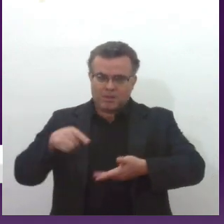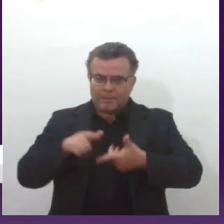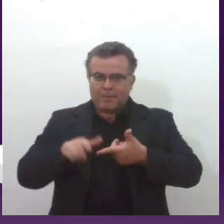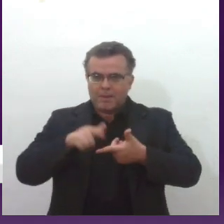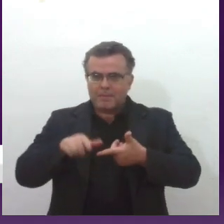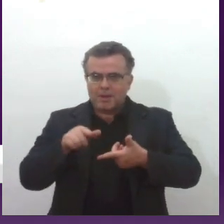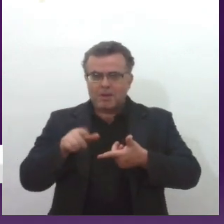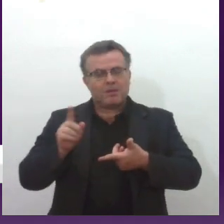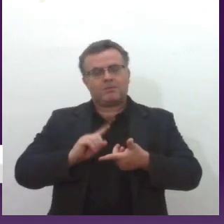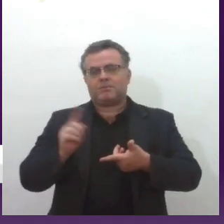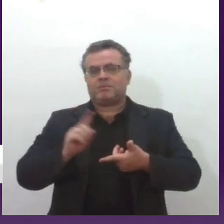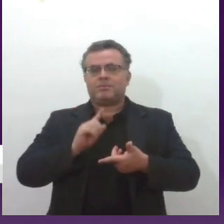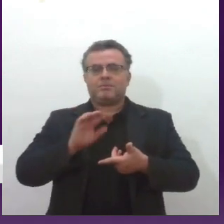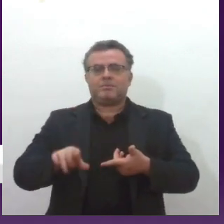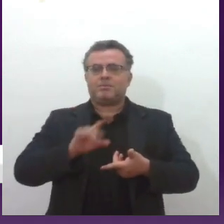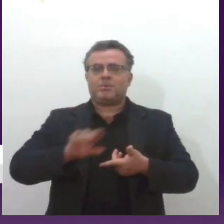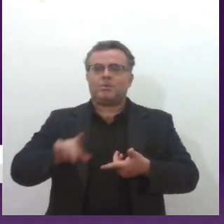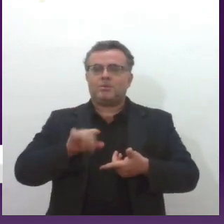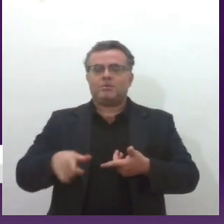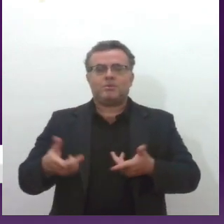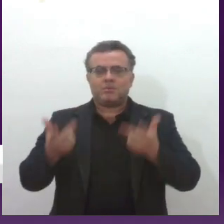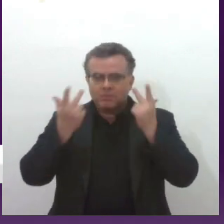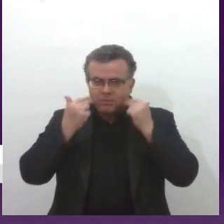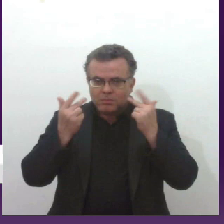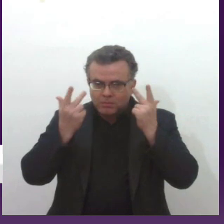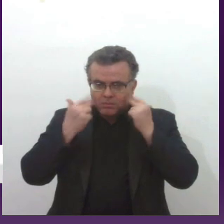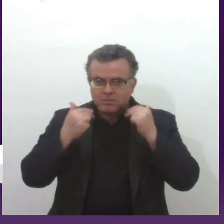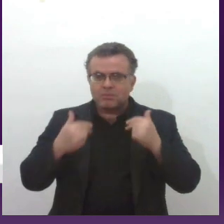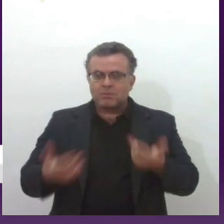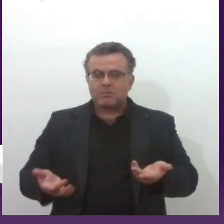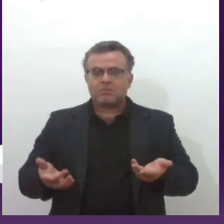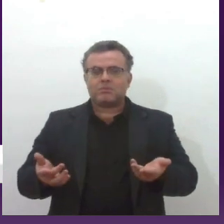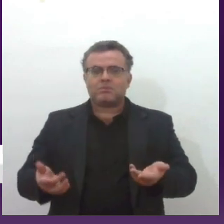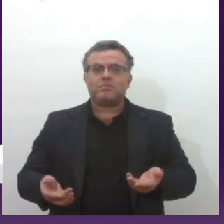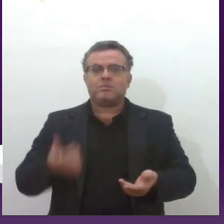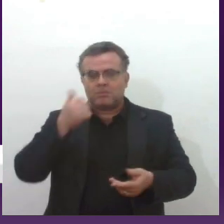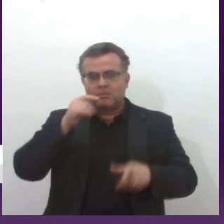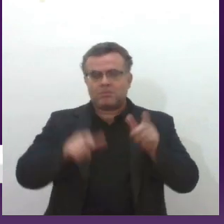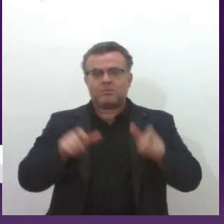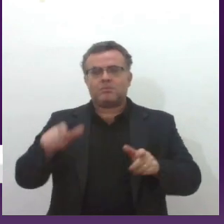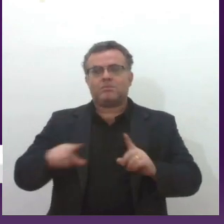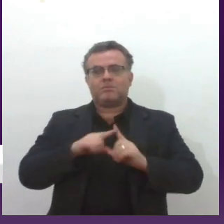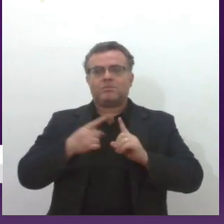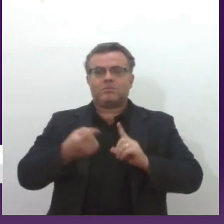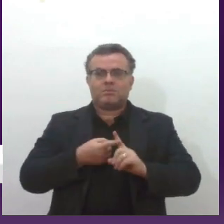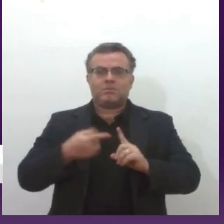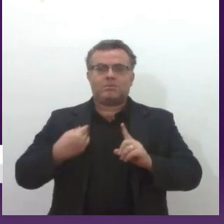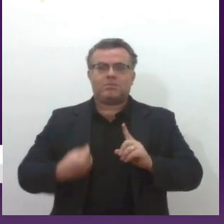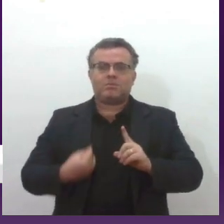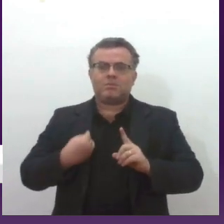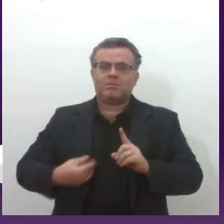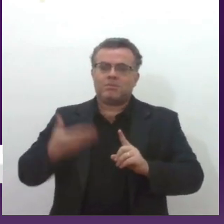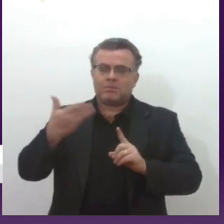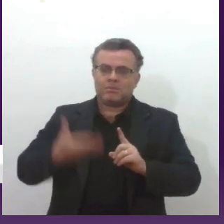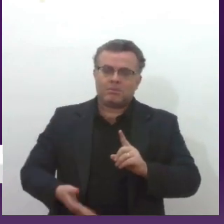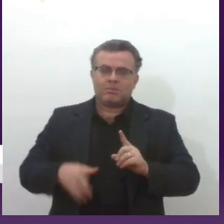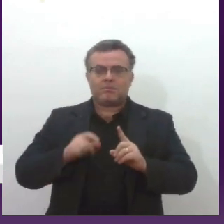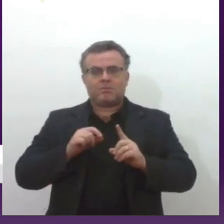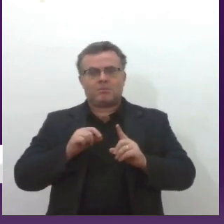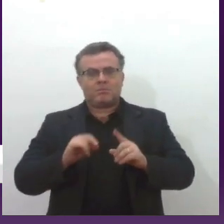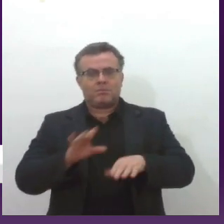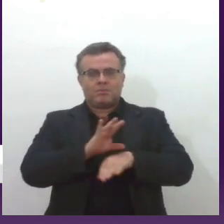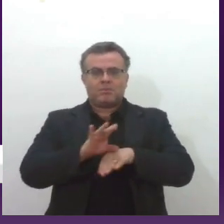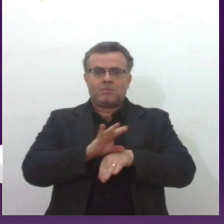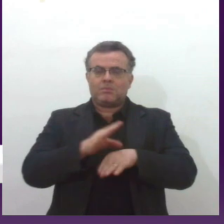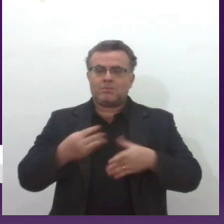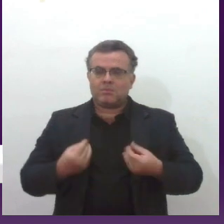como um fenômeno social, nós só existimos por causa da maternidade, entendeu? Então se a Constituição nos